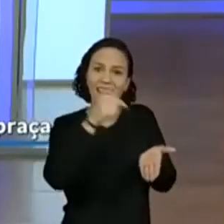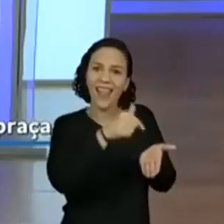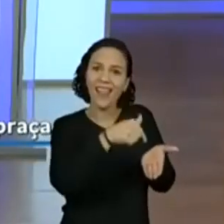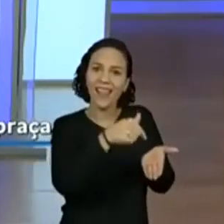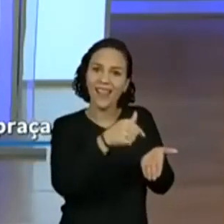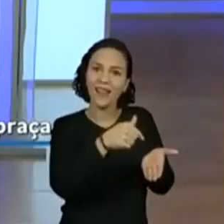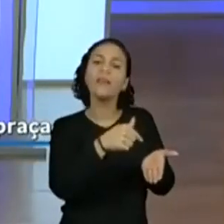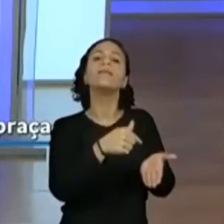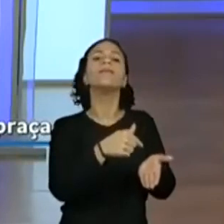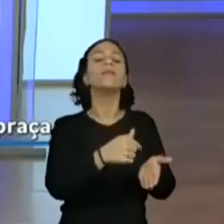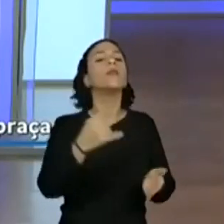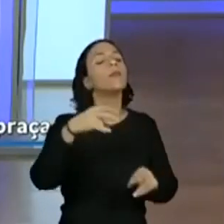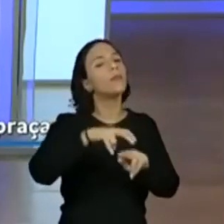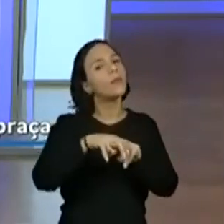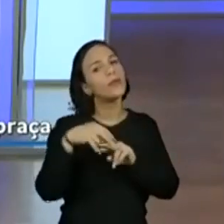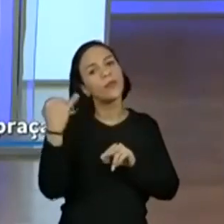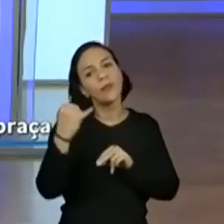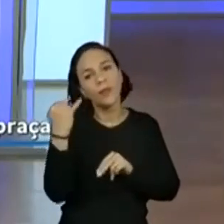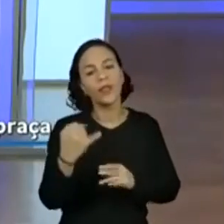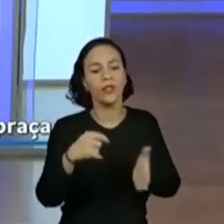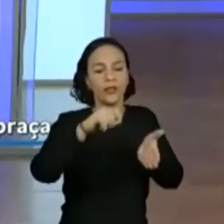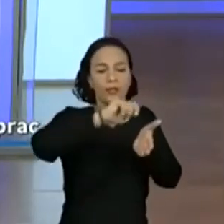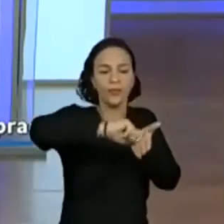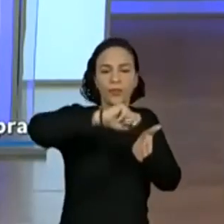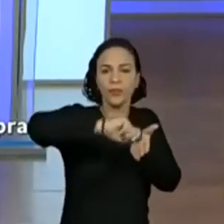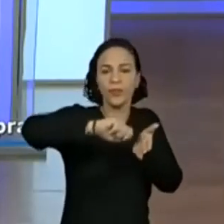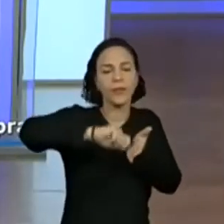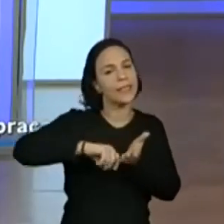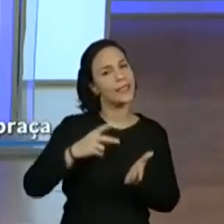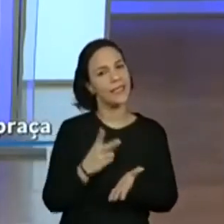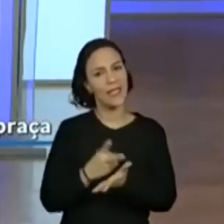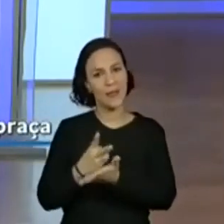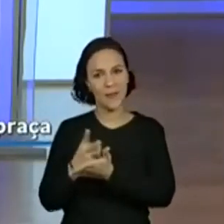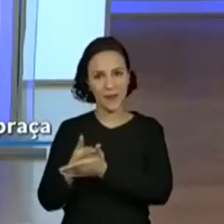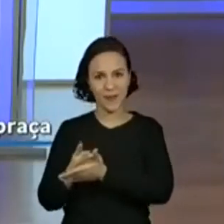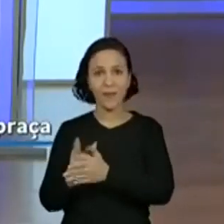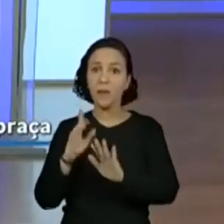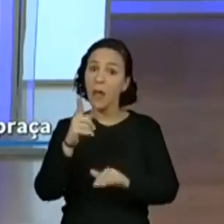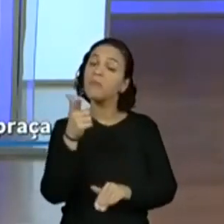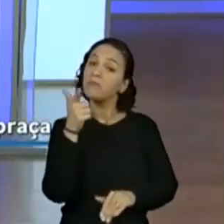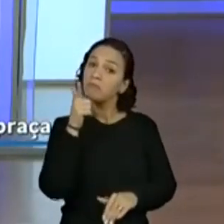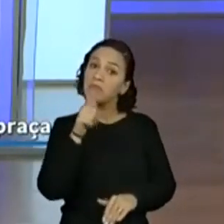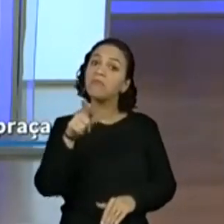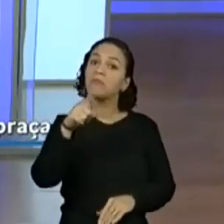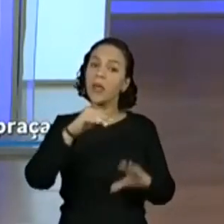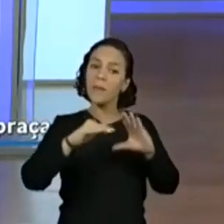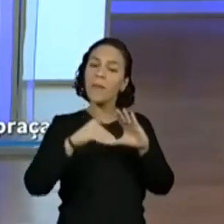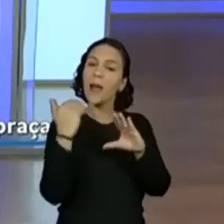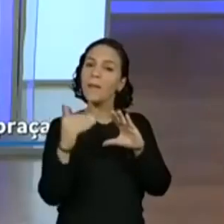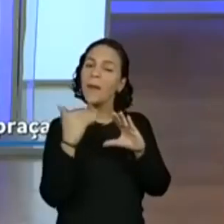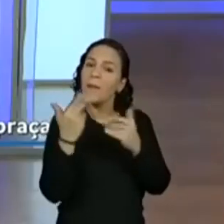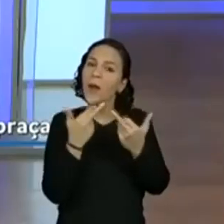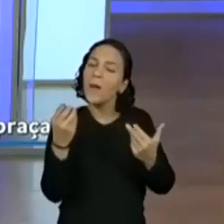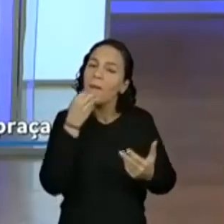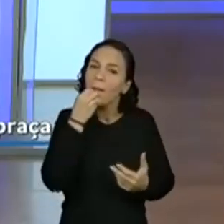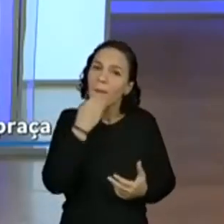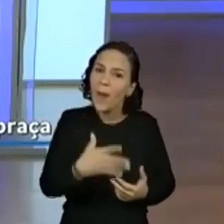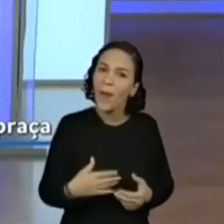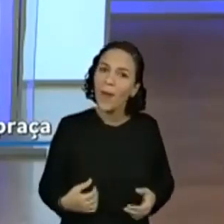Então, é super importante aprender a fazer registro sempre. Mas o primeiro aninho já anda fazendo bem, viu? Eles me mandam coisas tão boas.